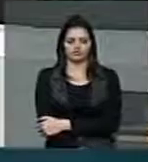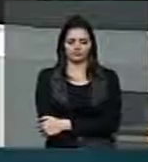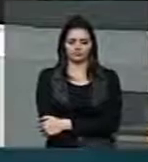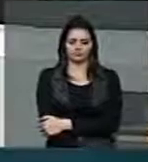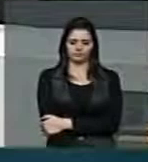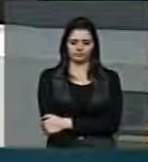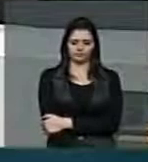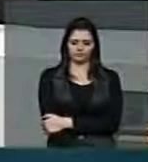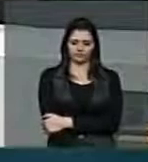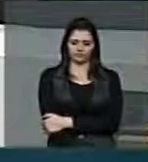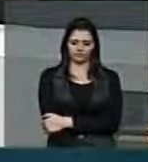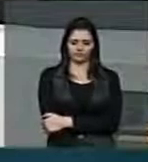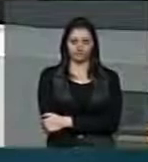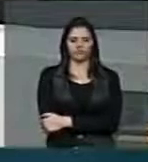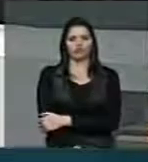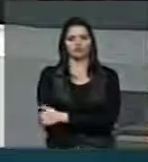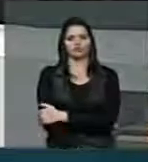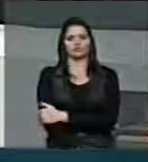Sr.